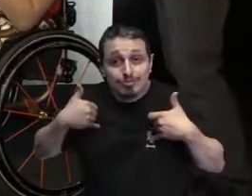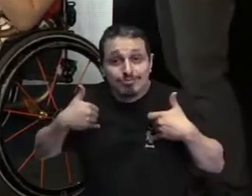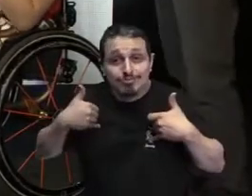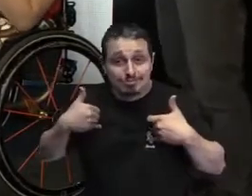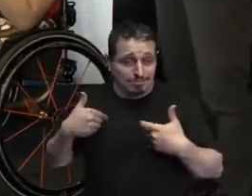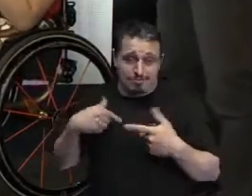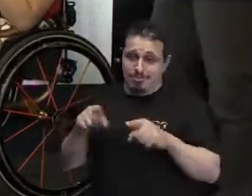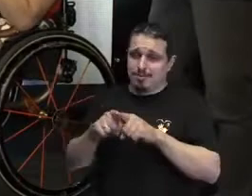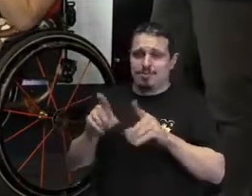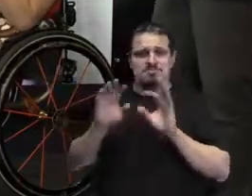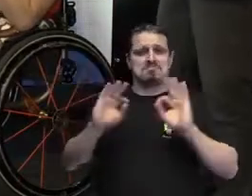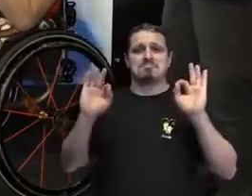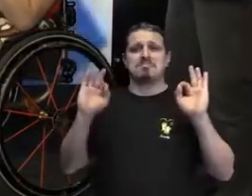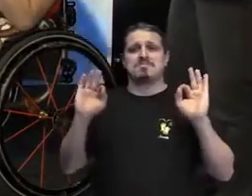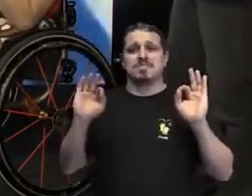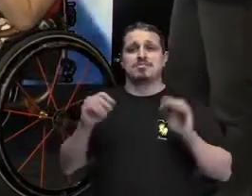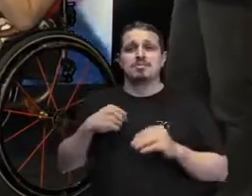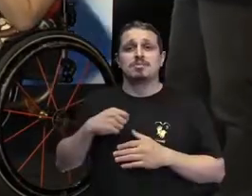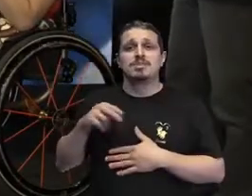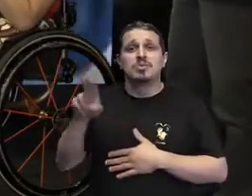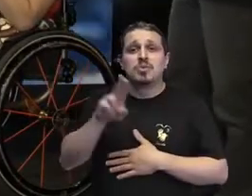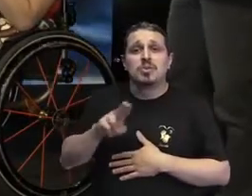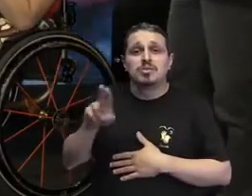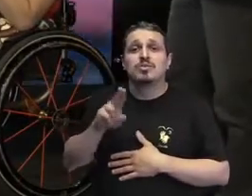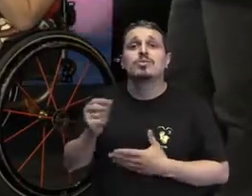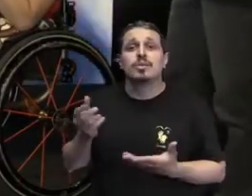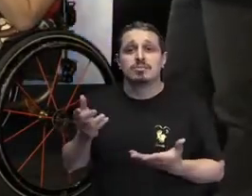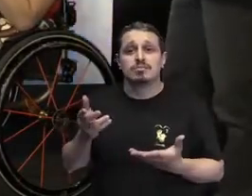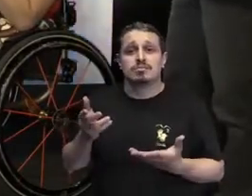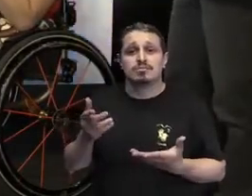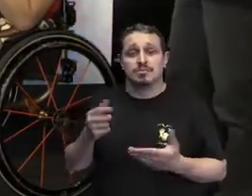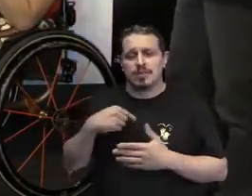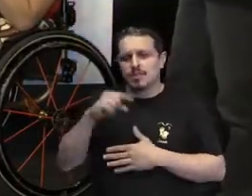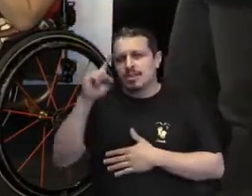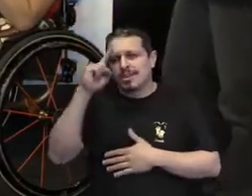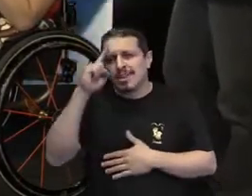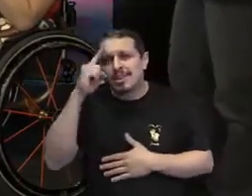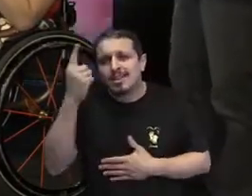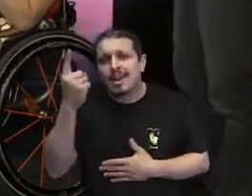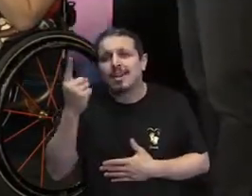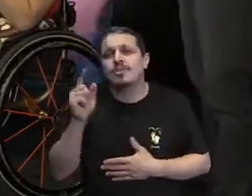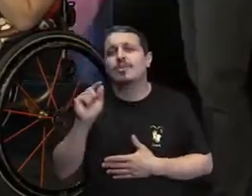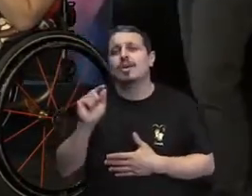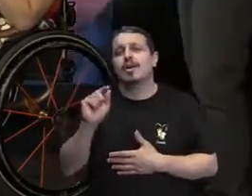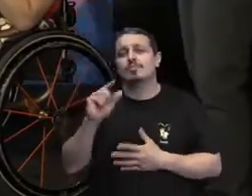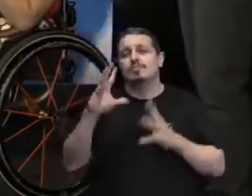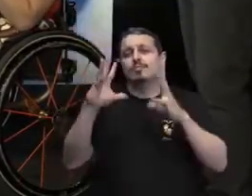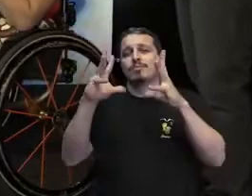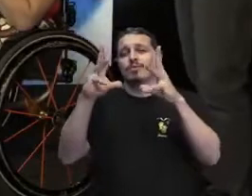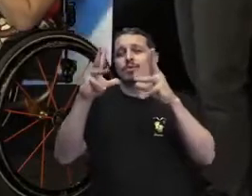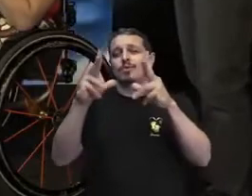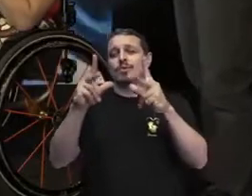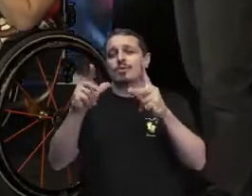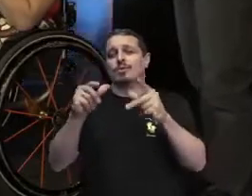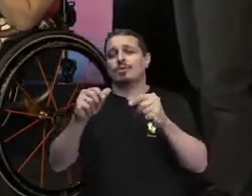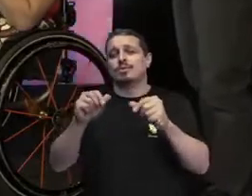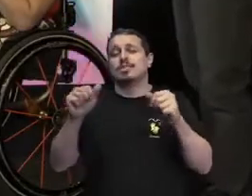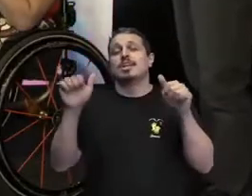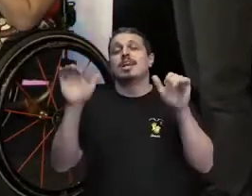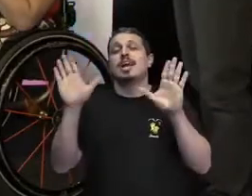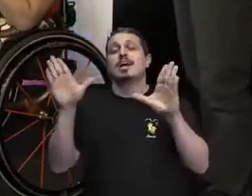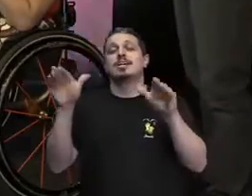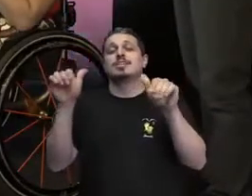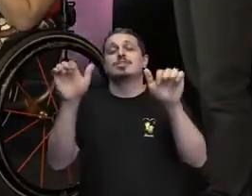desses estereótipos e dessa ideia de que nós somos, né, anjos caídos do céu,